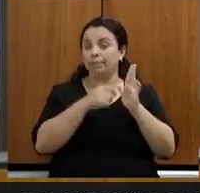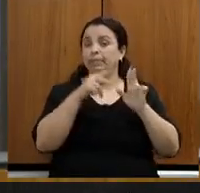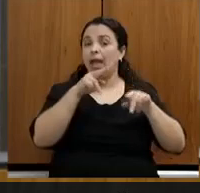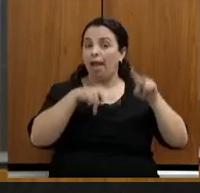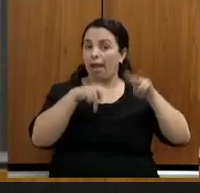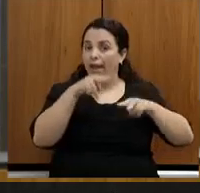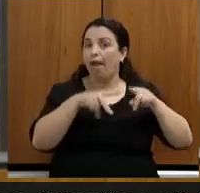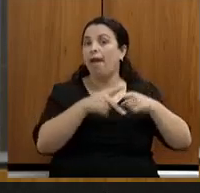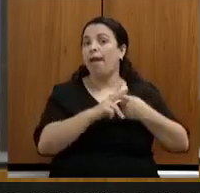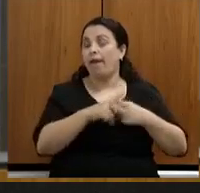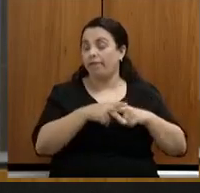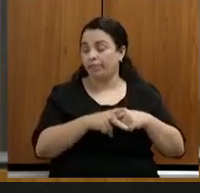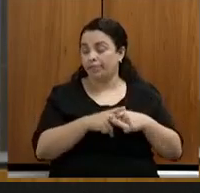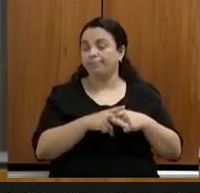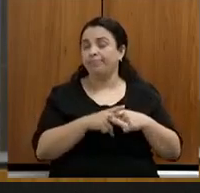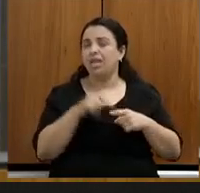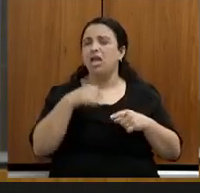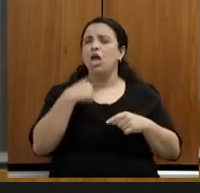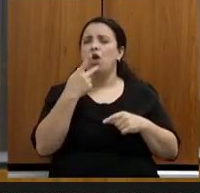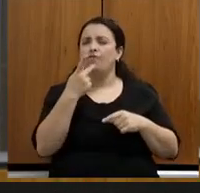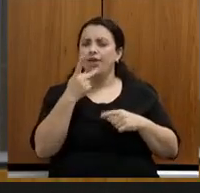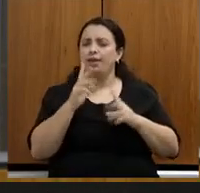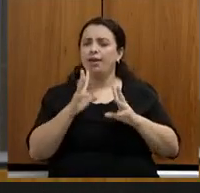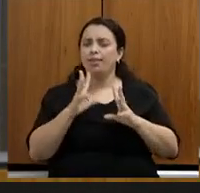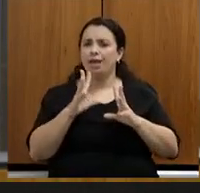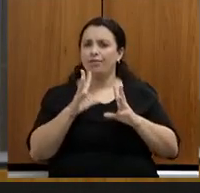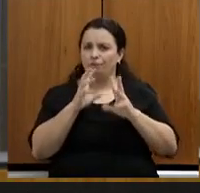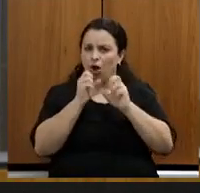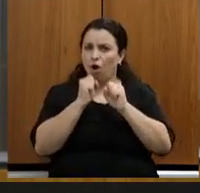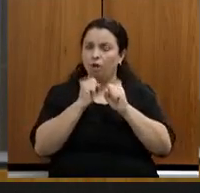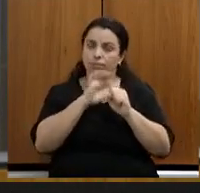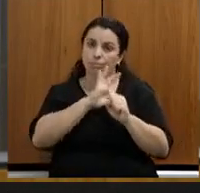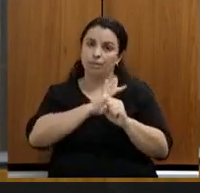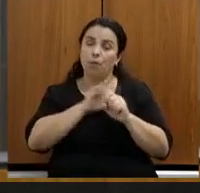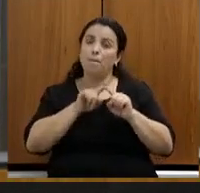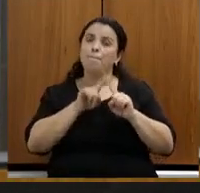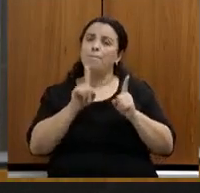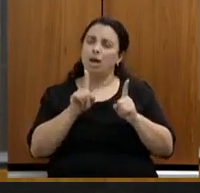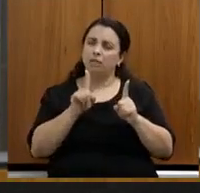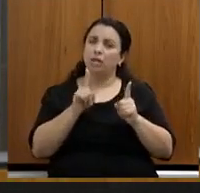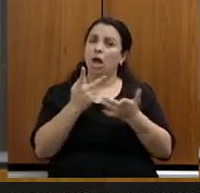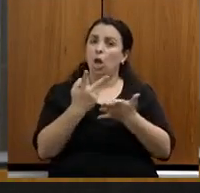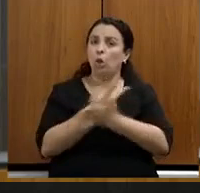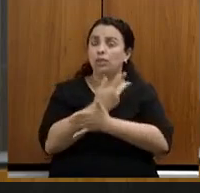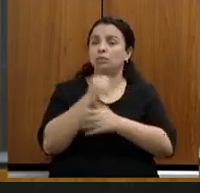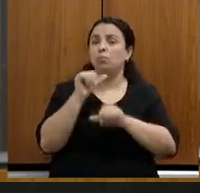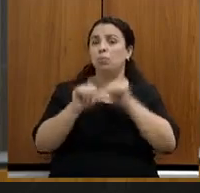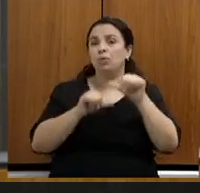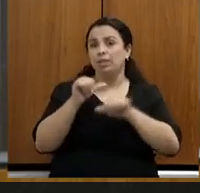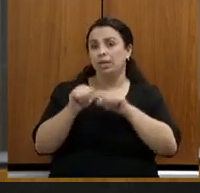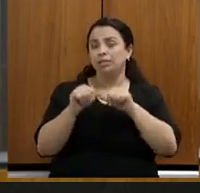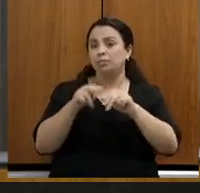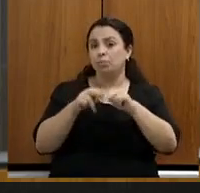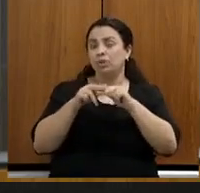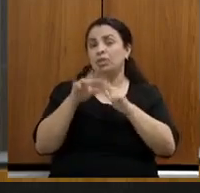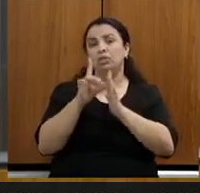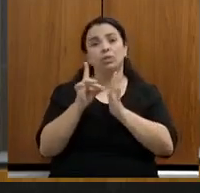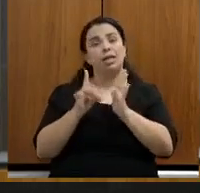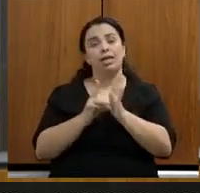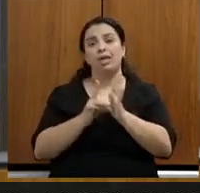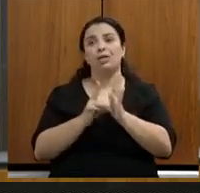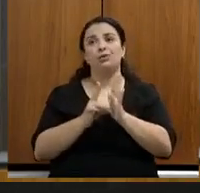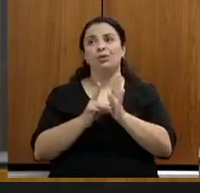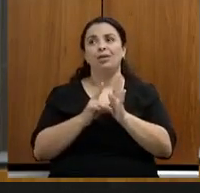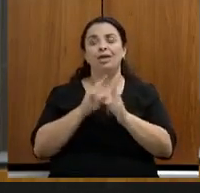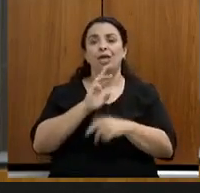da força policial, mas mudanças significativas foram feitas por meio de um decreto que não espelham